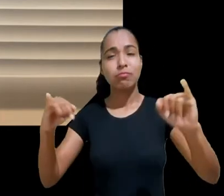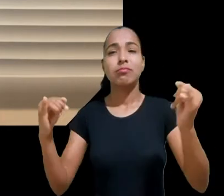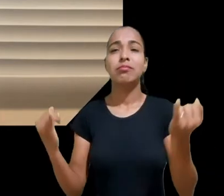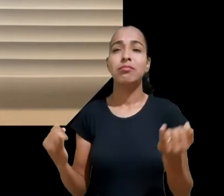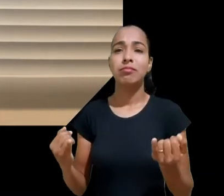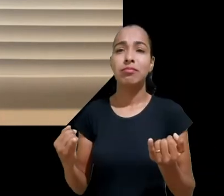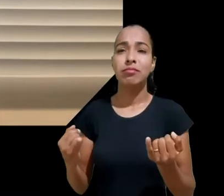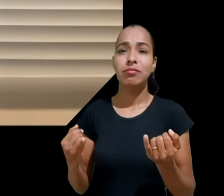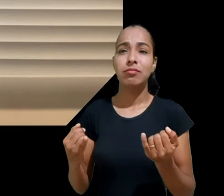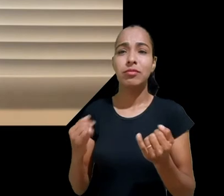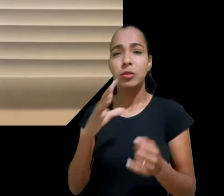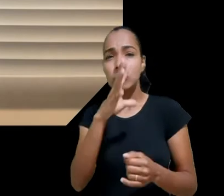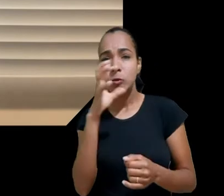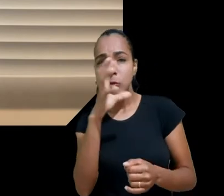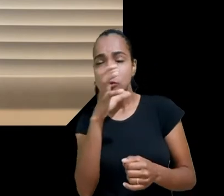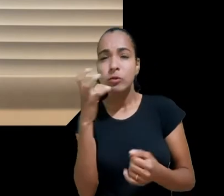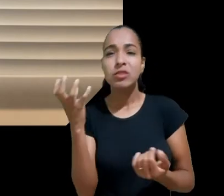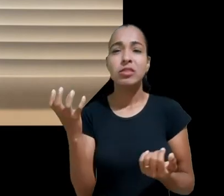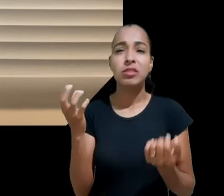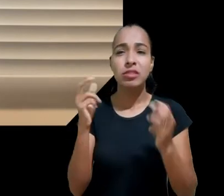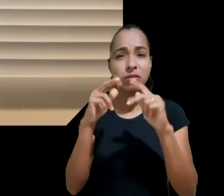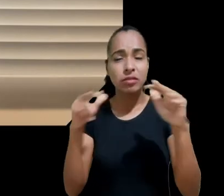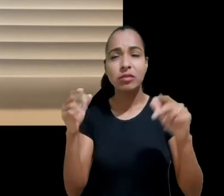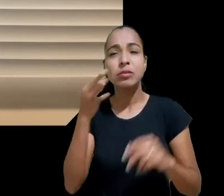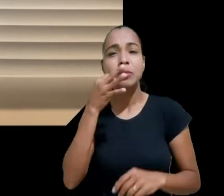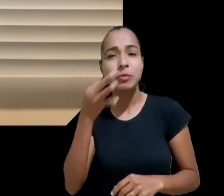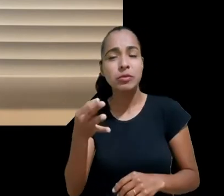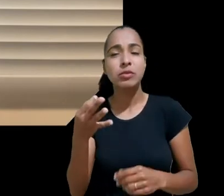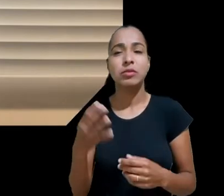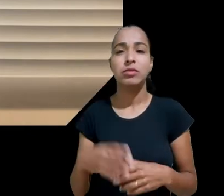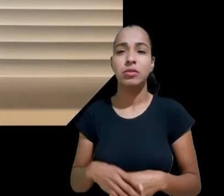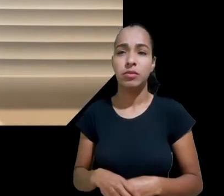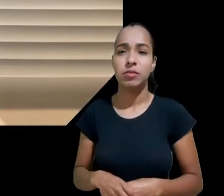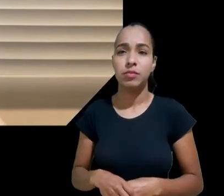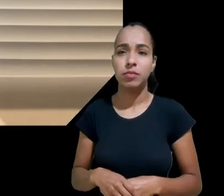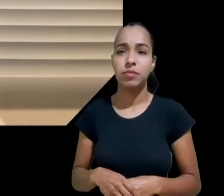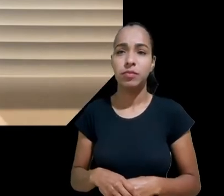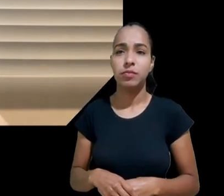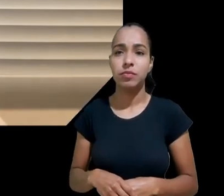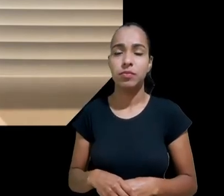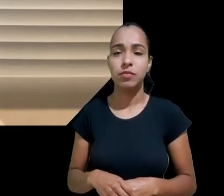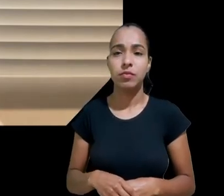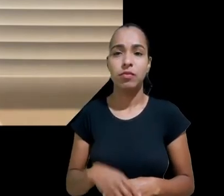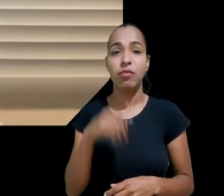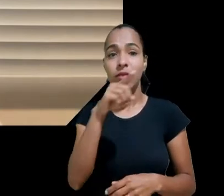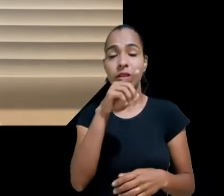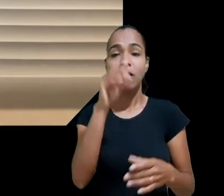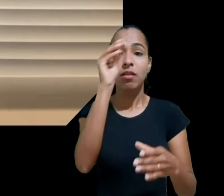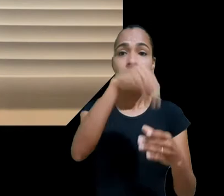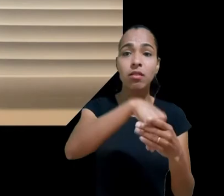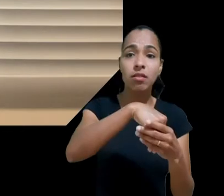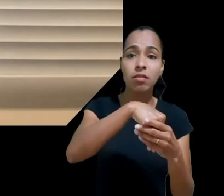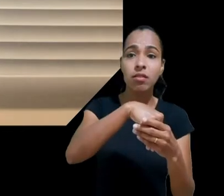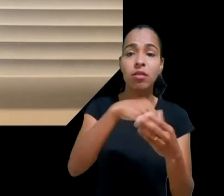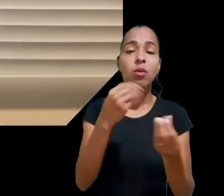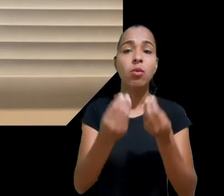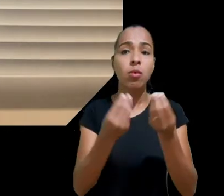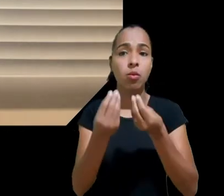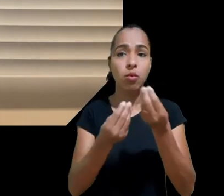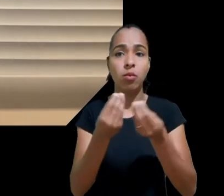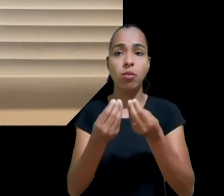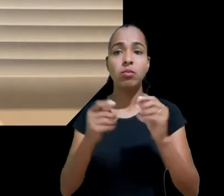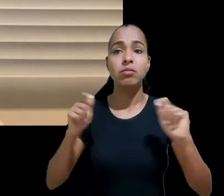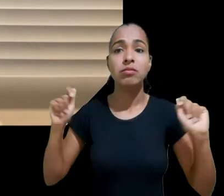sugerem. Em muitos desses casos, esses conteúdos são patrocinados, portanto, há agentes que pagam para as